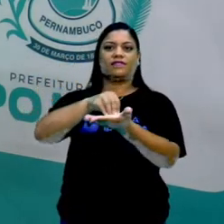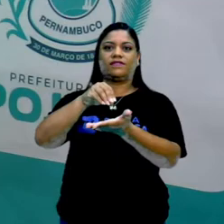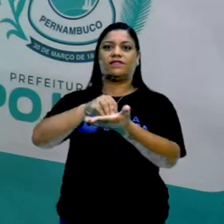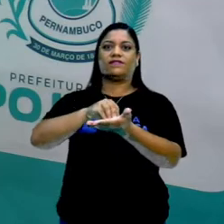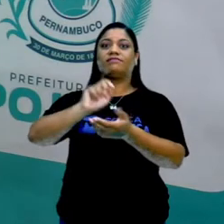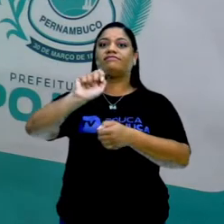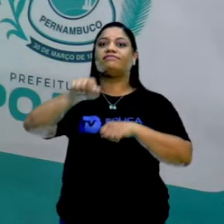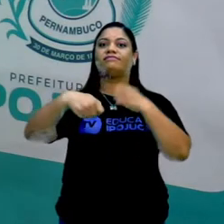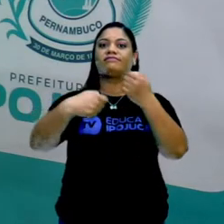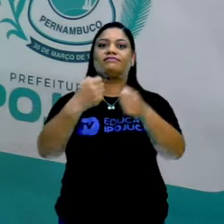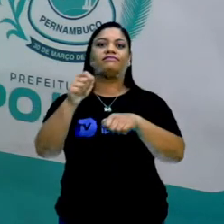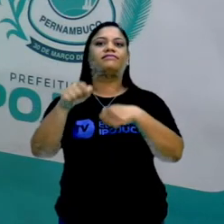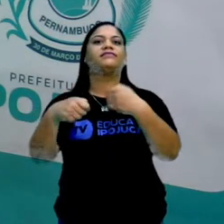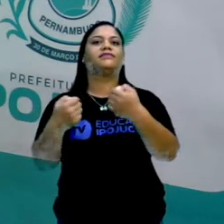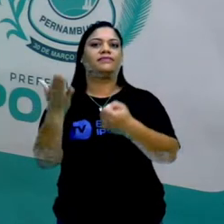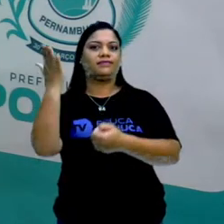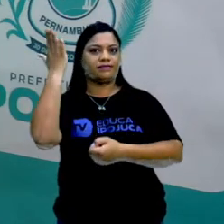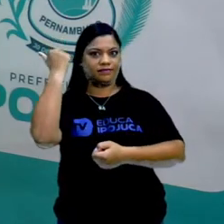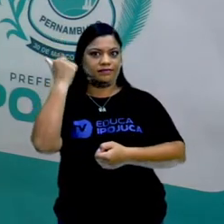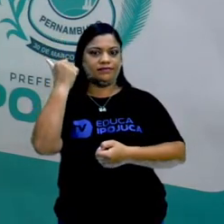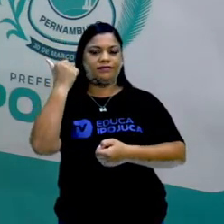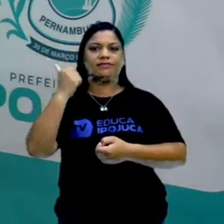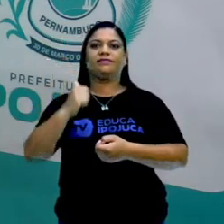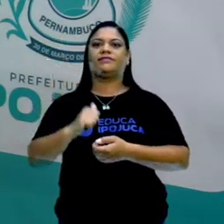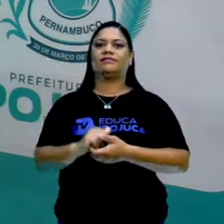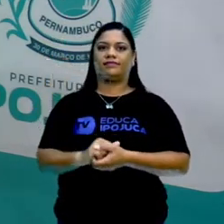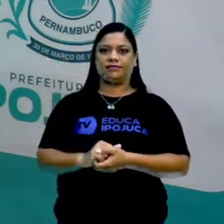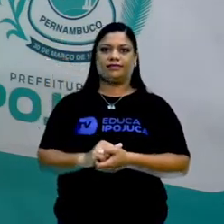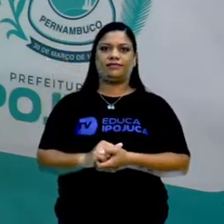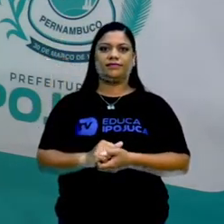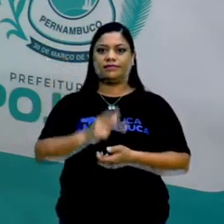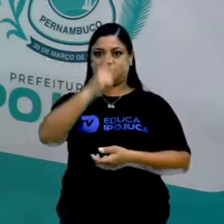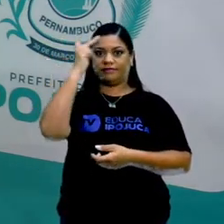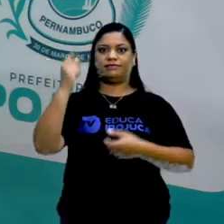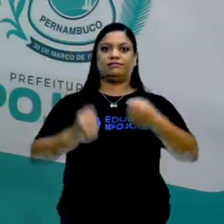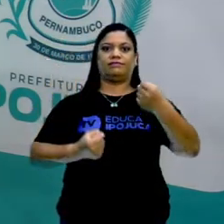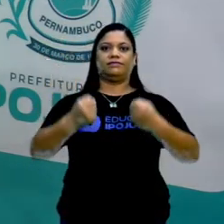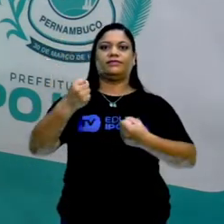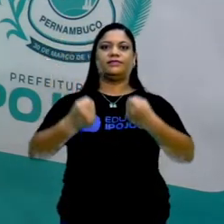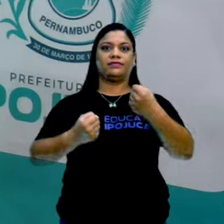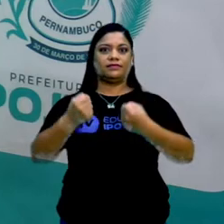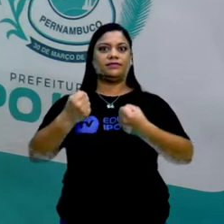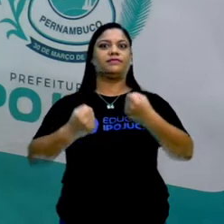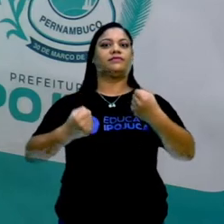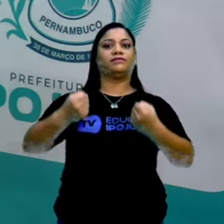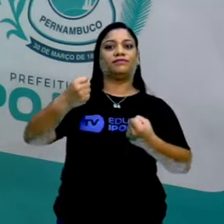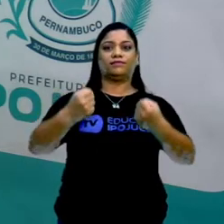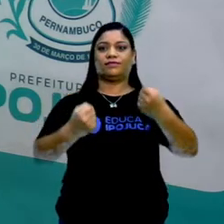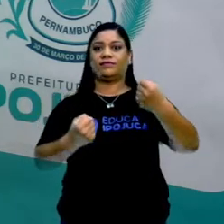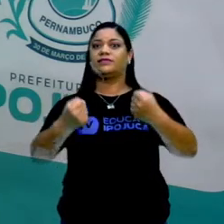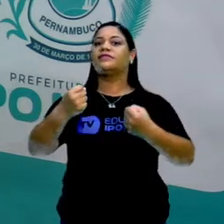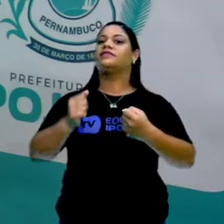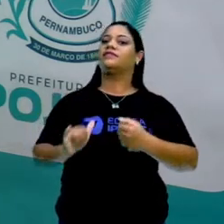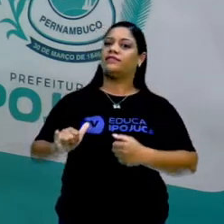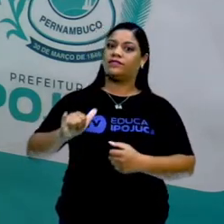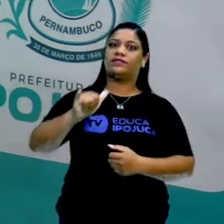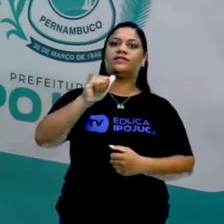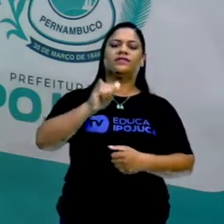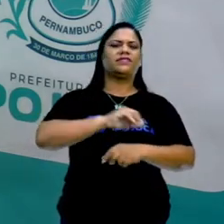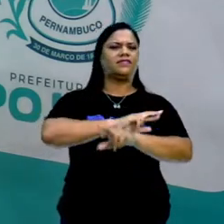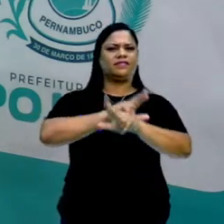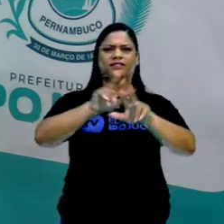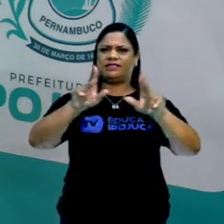sinalização, sobre a experiência do piloto que estava ali pilotando e outras séries de